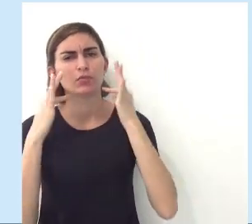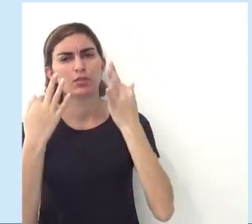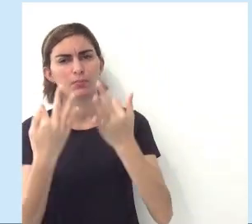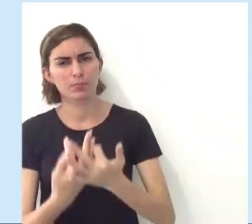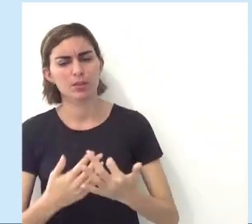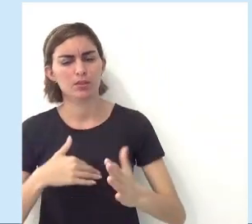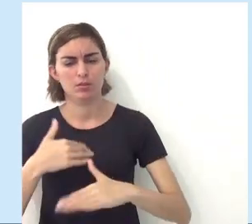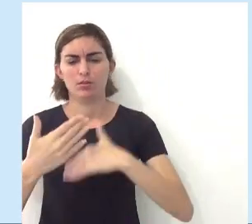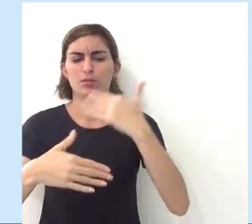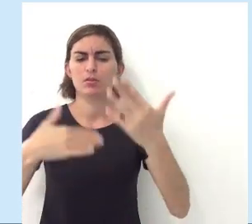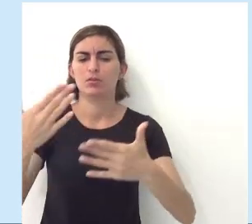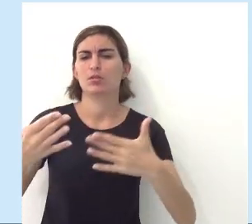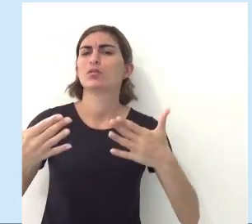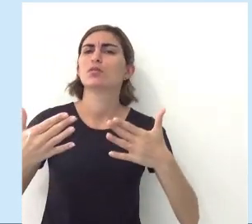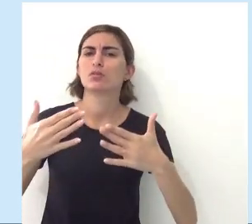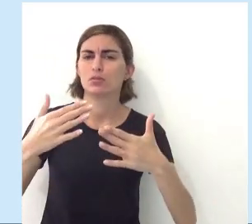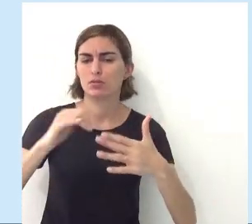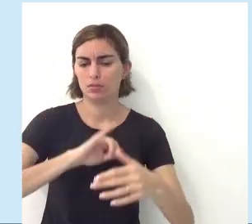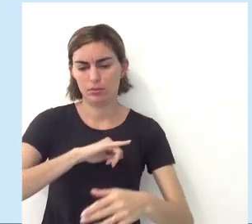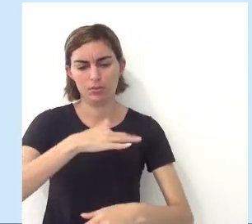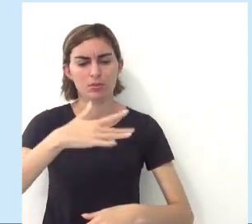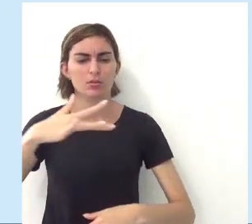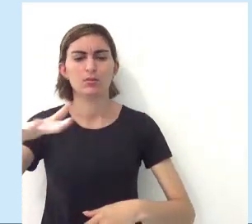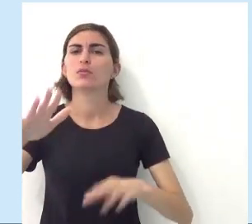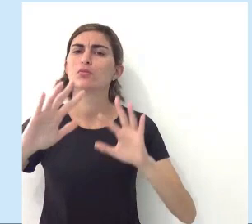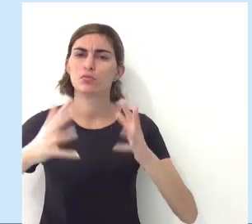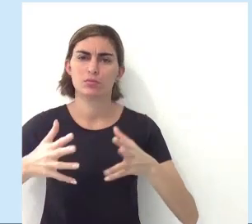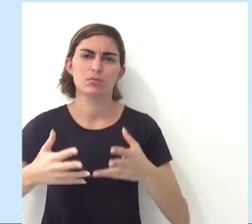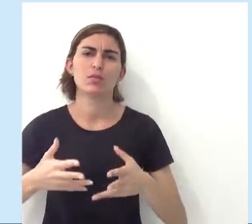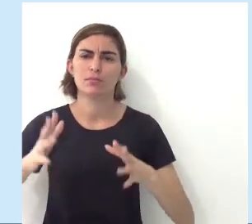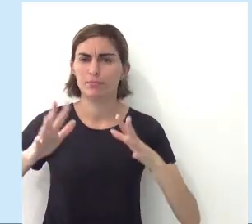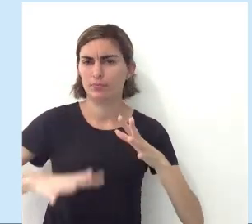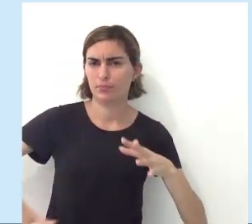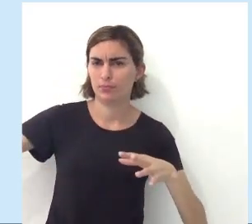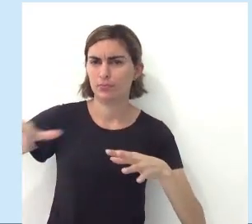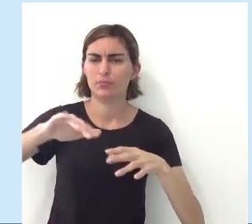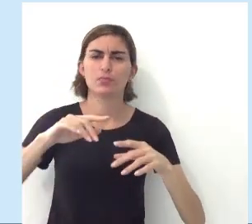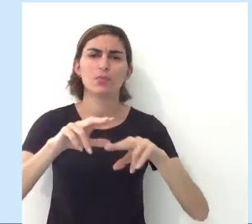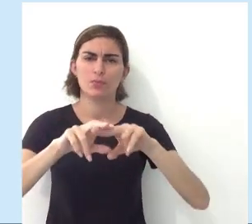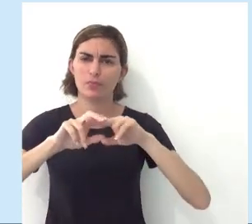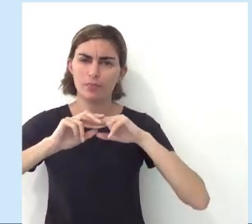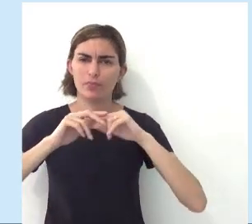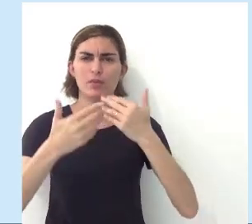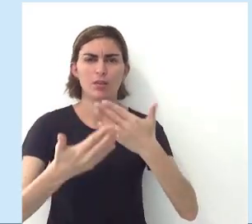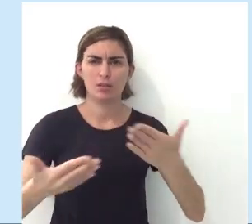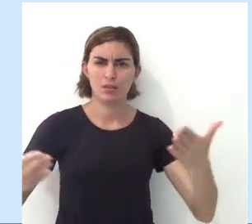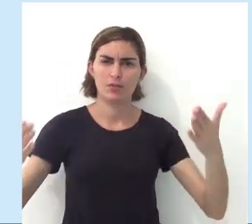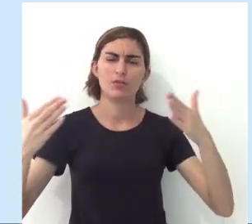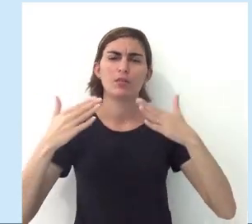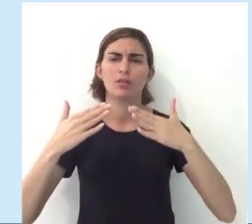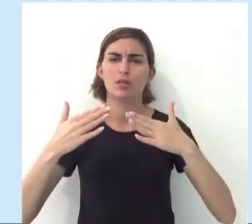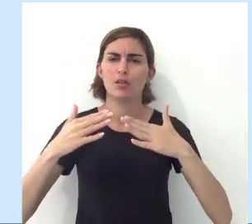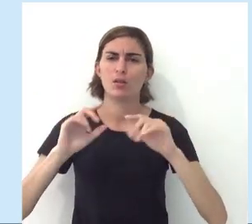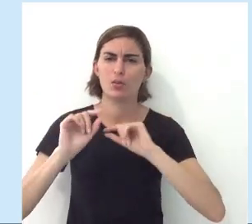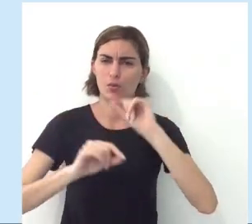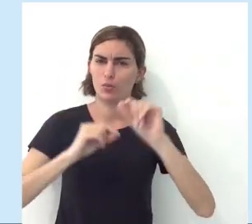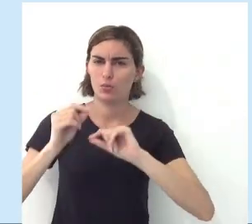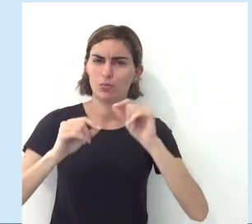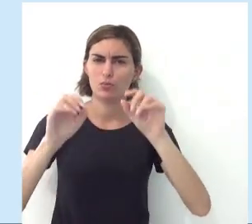quantas famílias vão se desenvolver no município de Pojuca e adjacentes, né, ao redor, por conta dessa